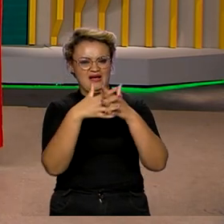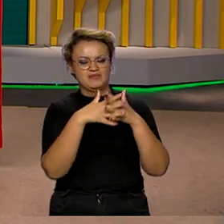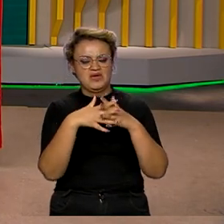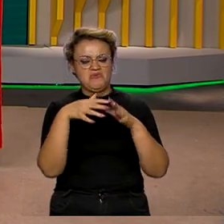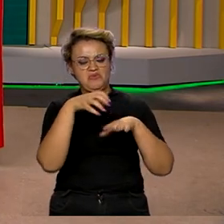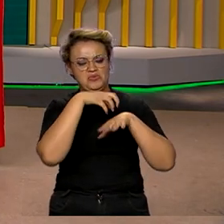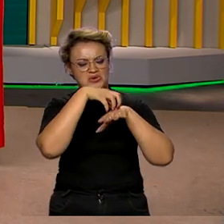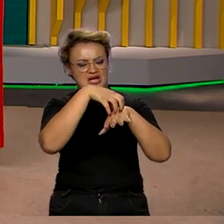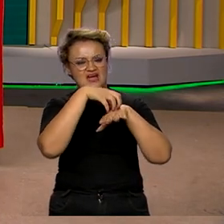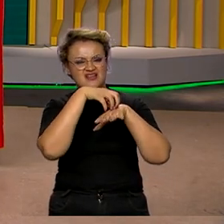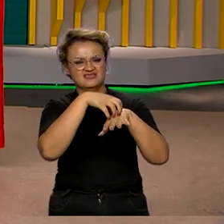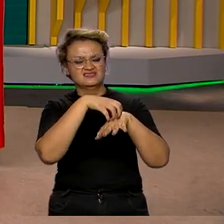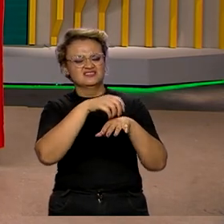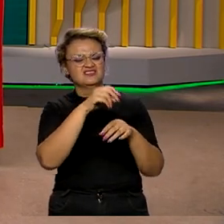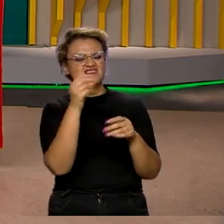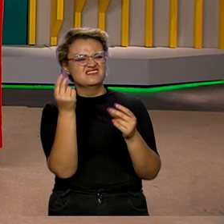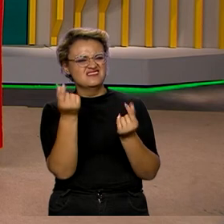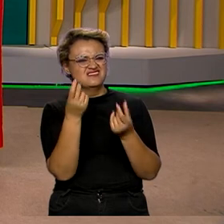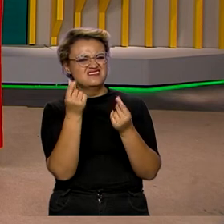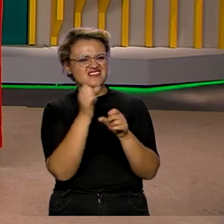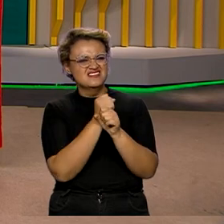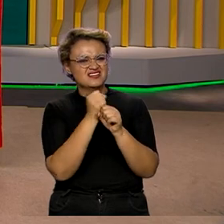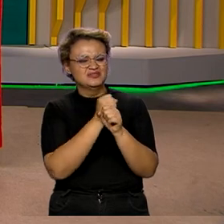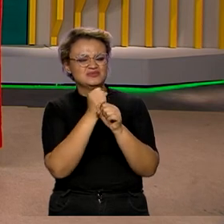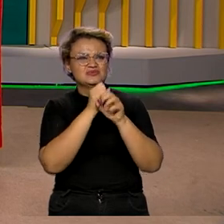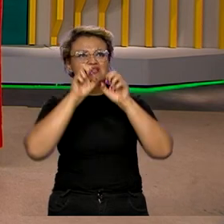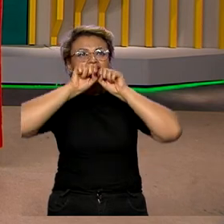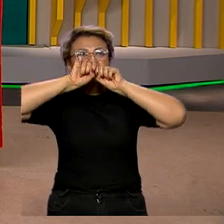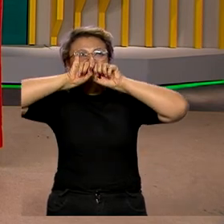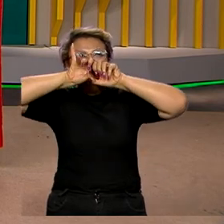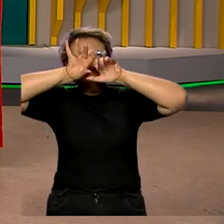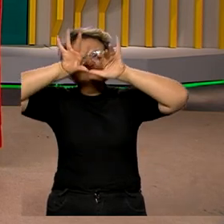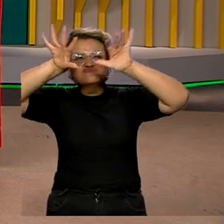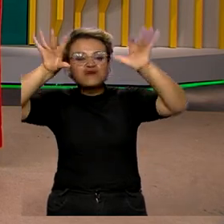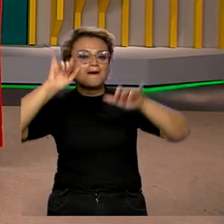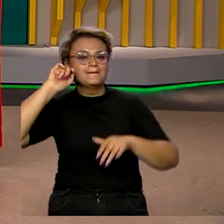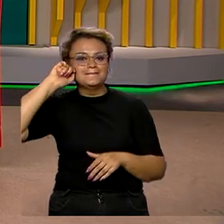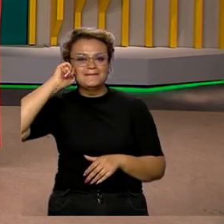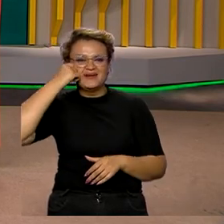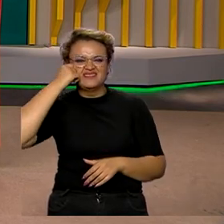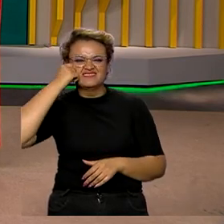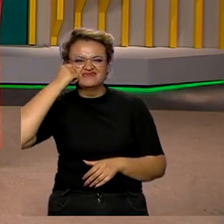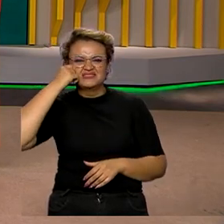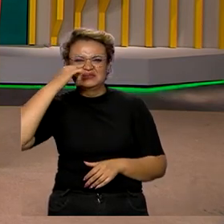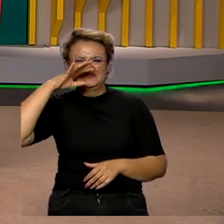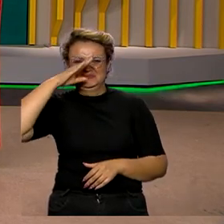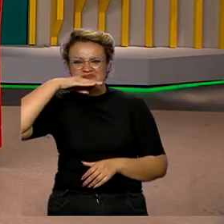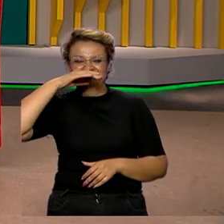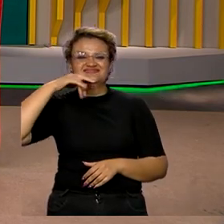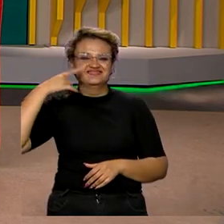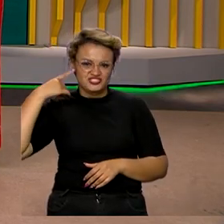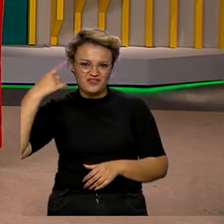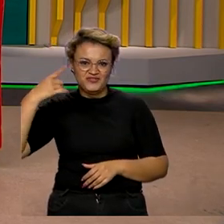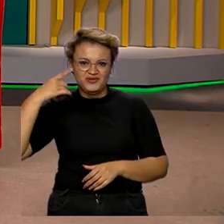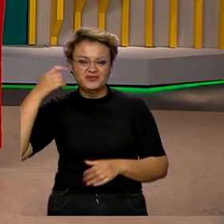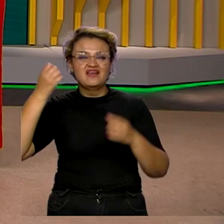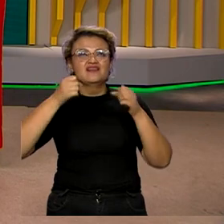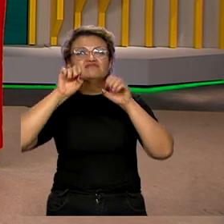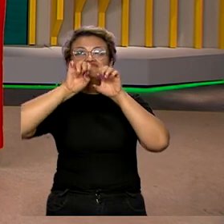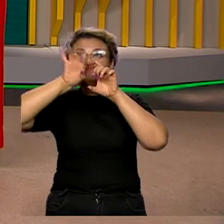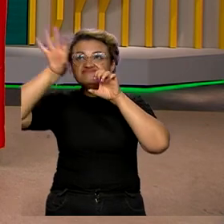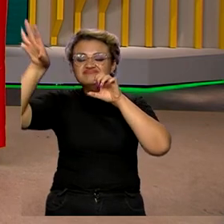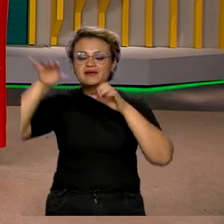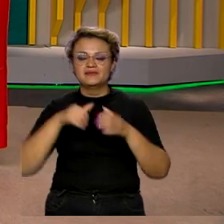rodando pelas estradas e soltando aquela fumaça escura e poluente nas rodovias, não é Ana? A gente vê muito isso nas estradas, né Roberto?